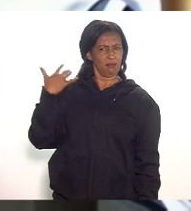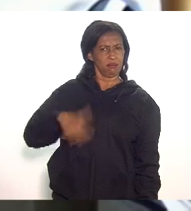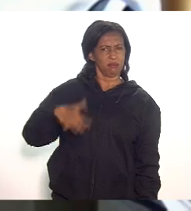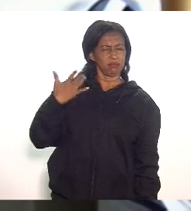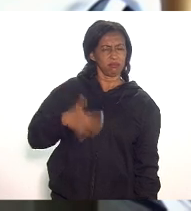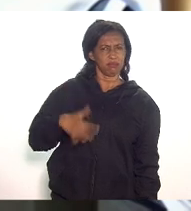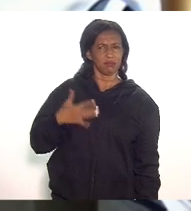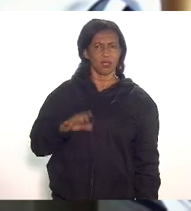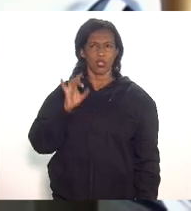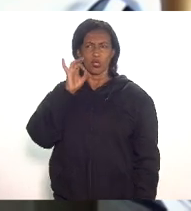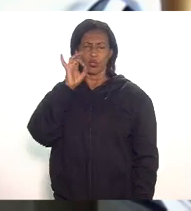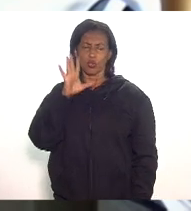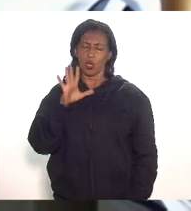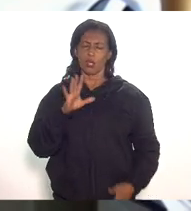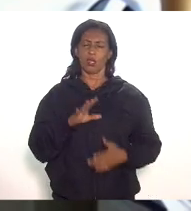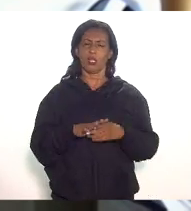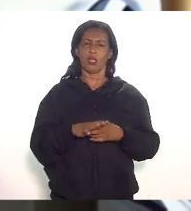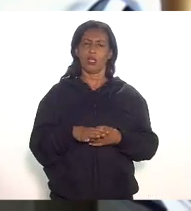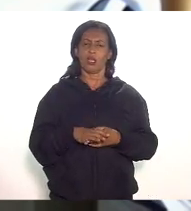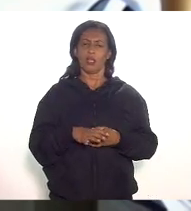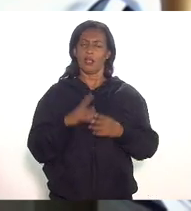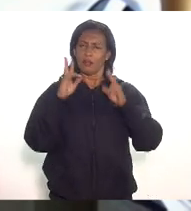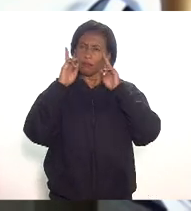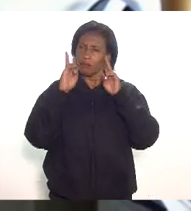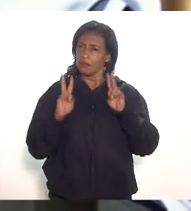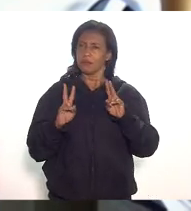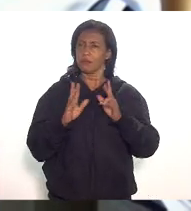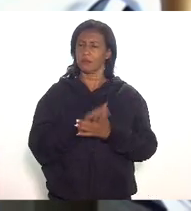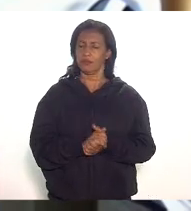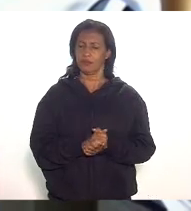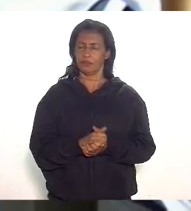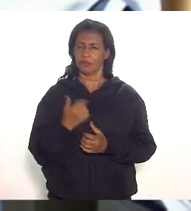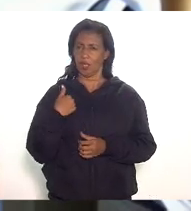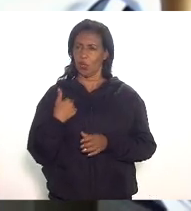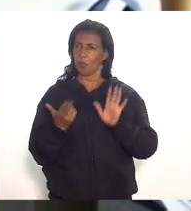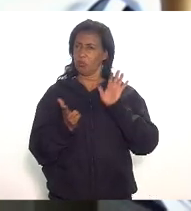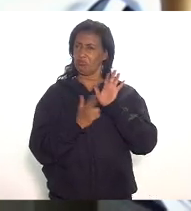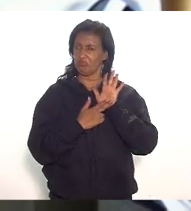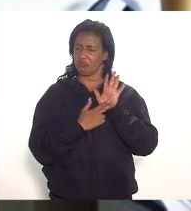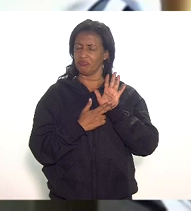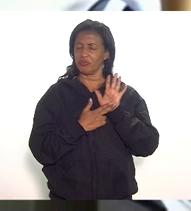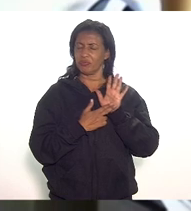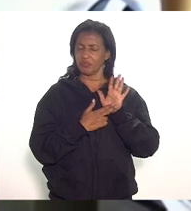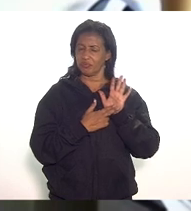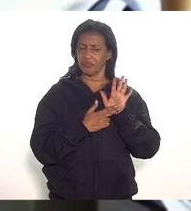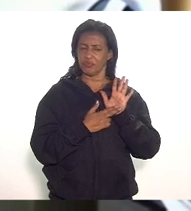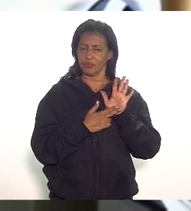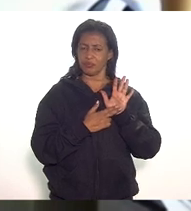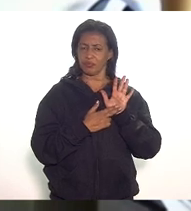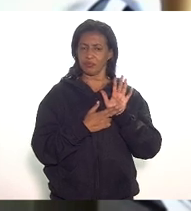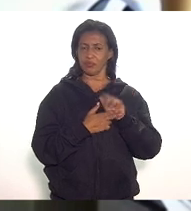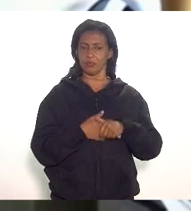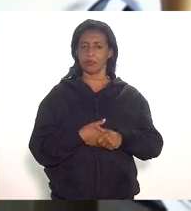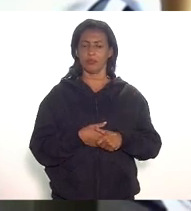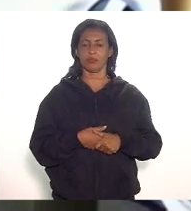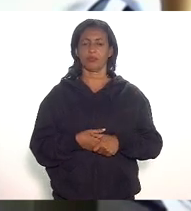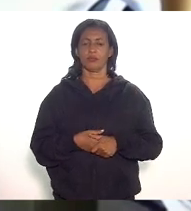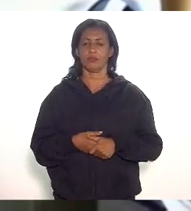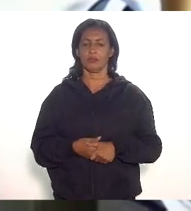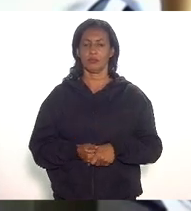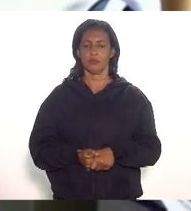ponto eu eu confesso aqui pelo menos com